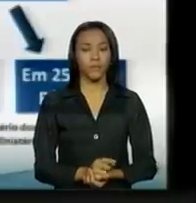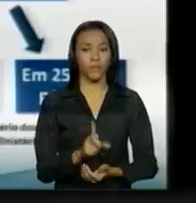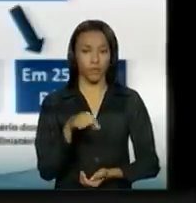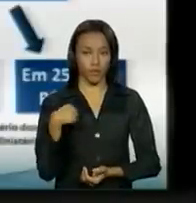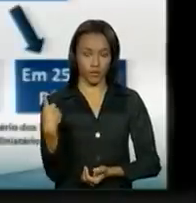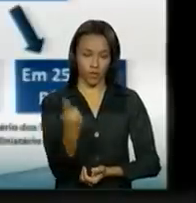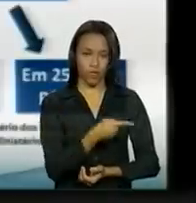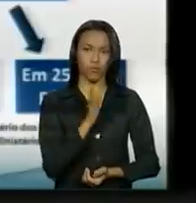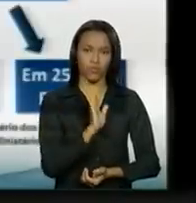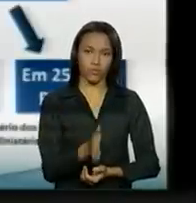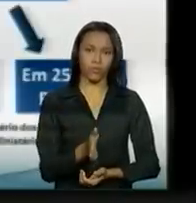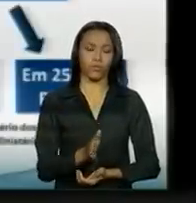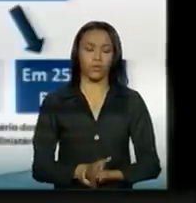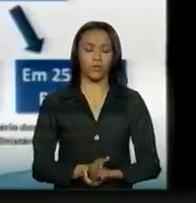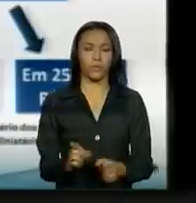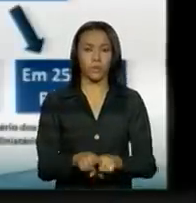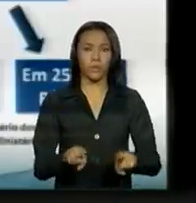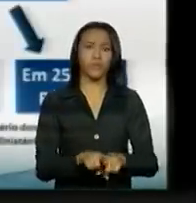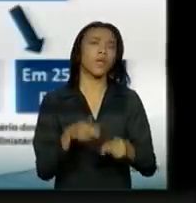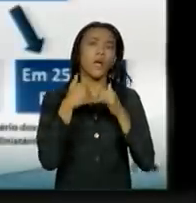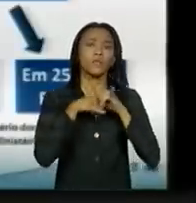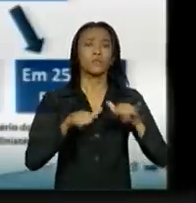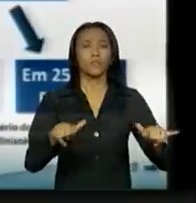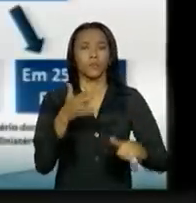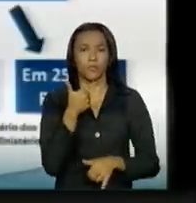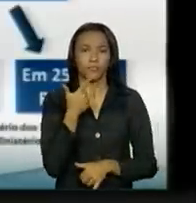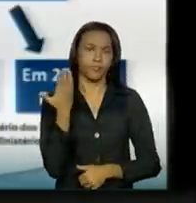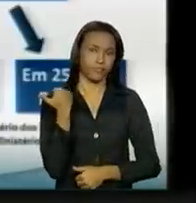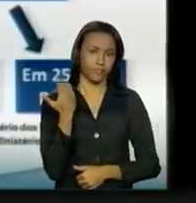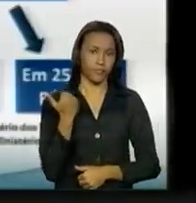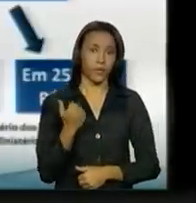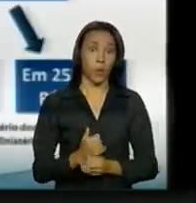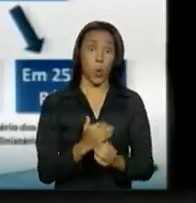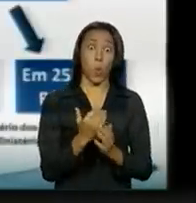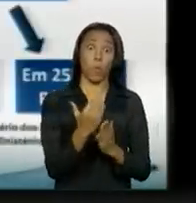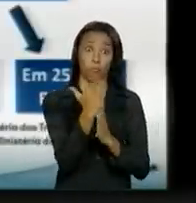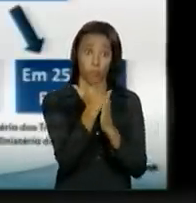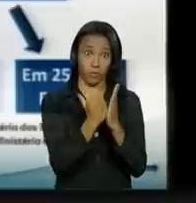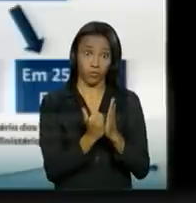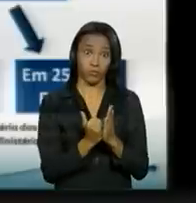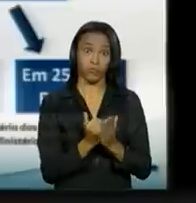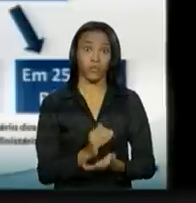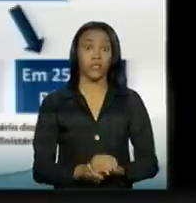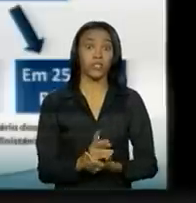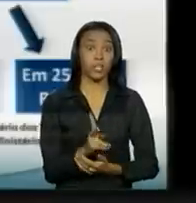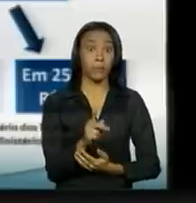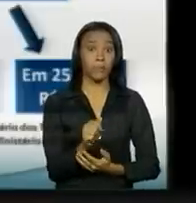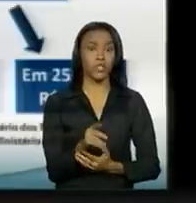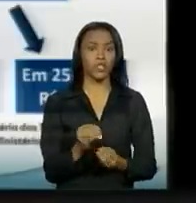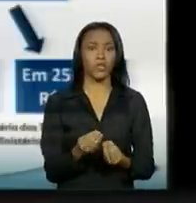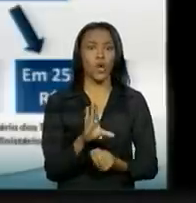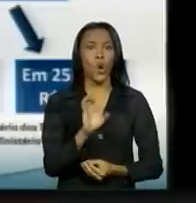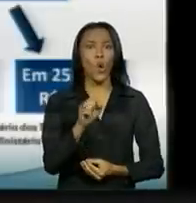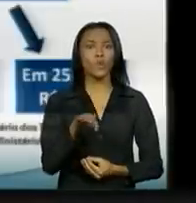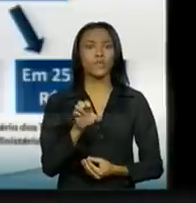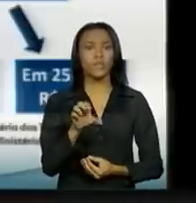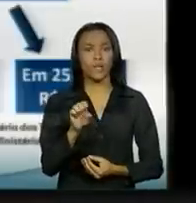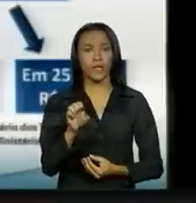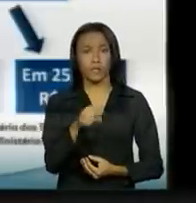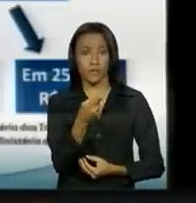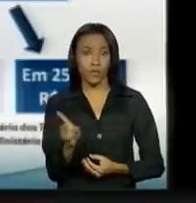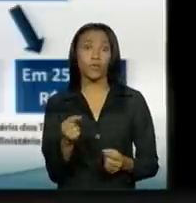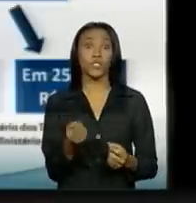Nós anunciamos recentemente um grande plano de concessões e parcerias público